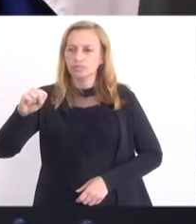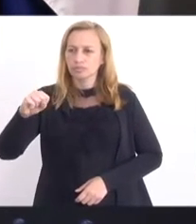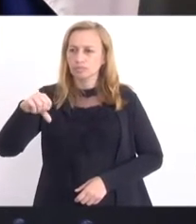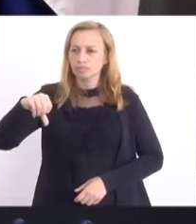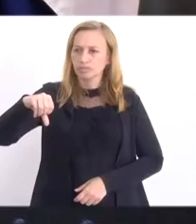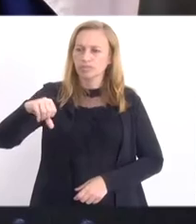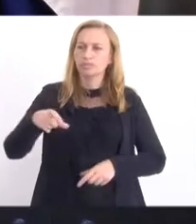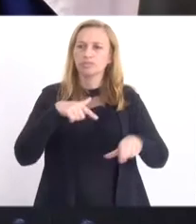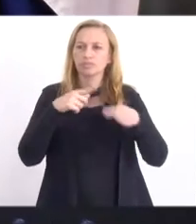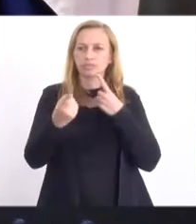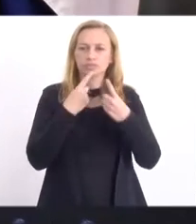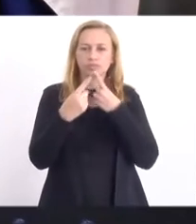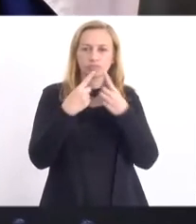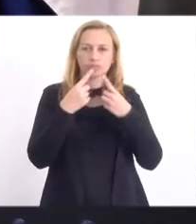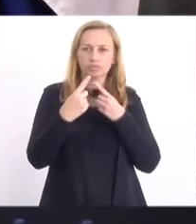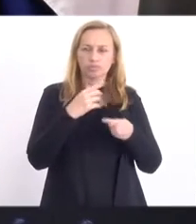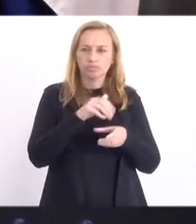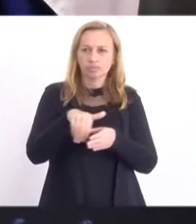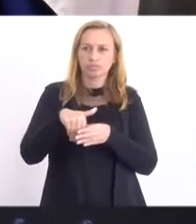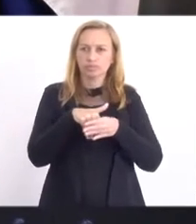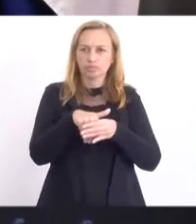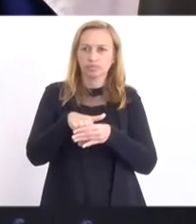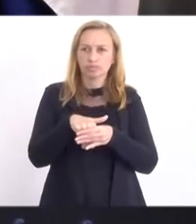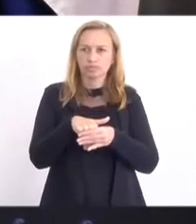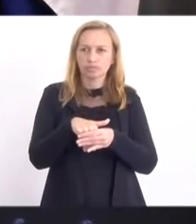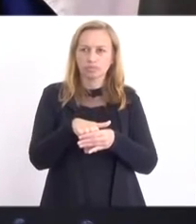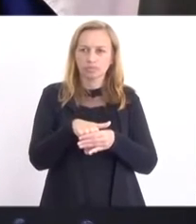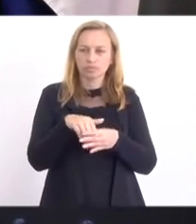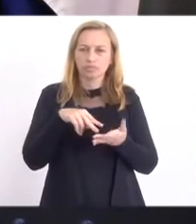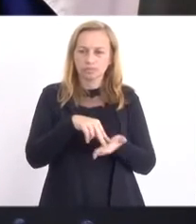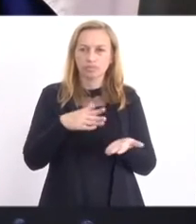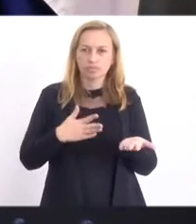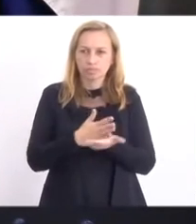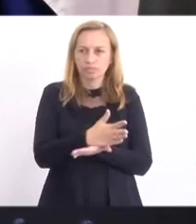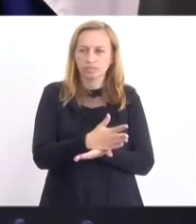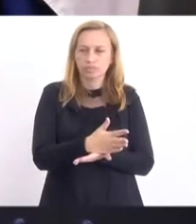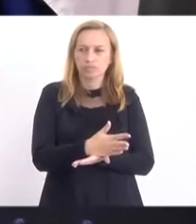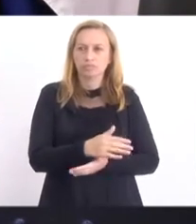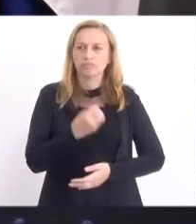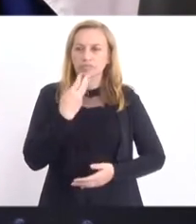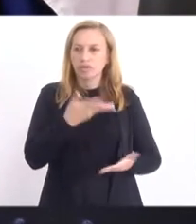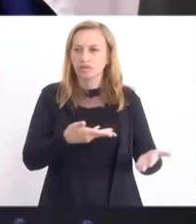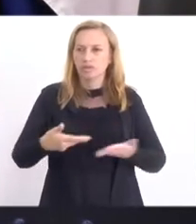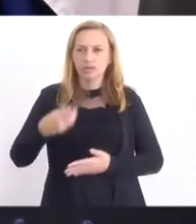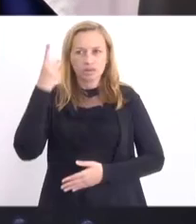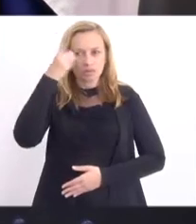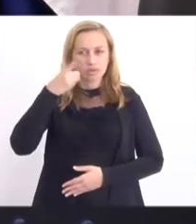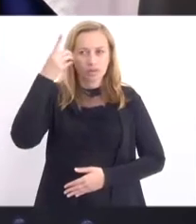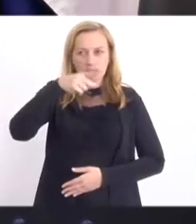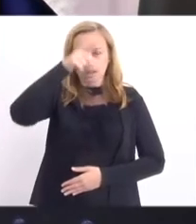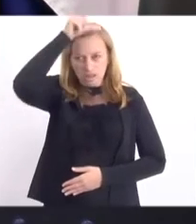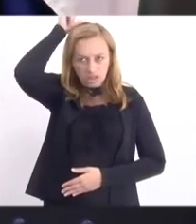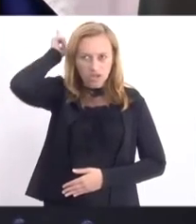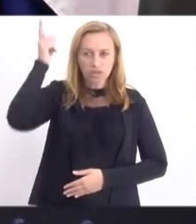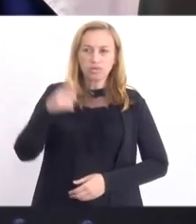Em discussão. Em votação. Aprovado. Seja bem-vindo, deputado Luiz Paulo.